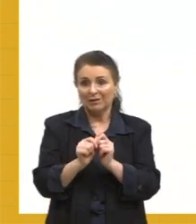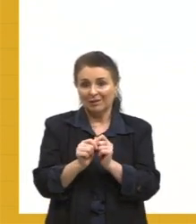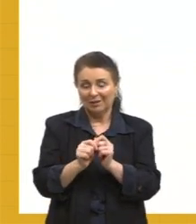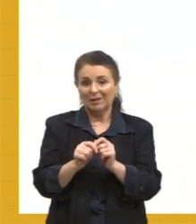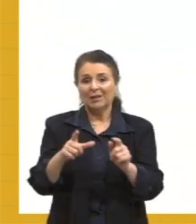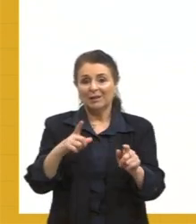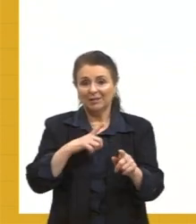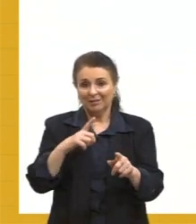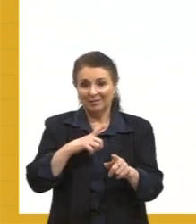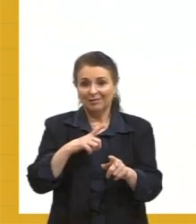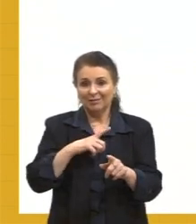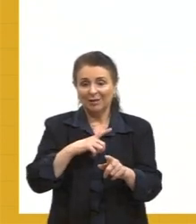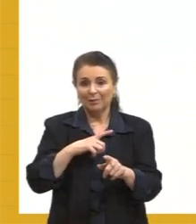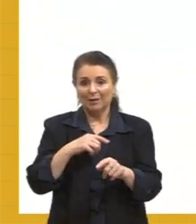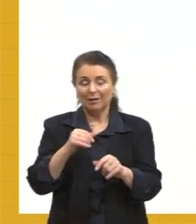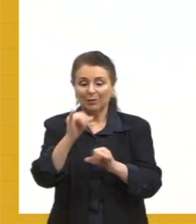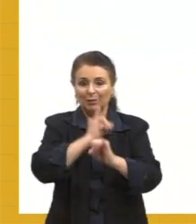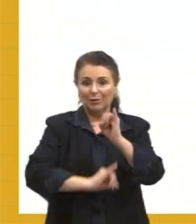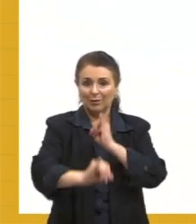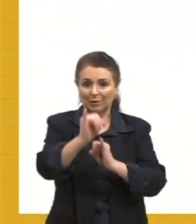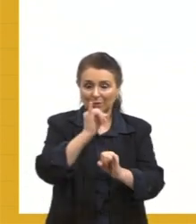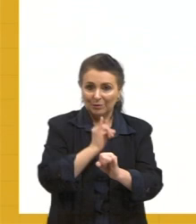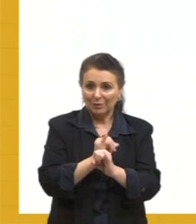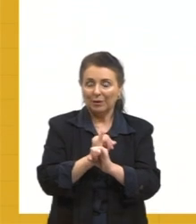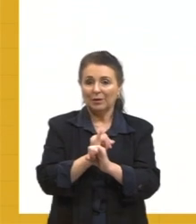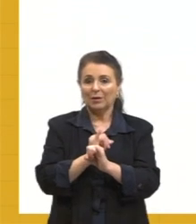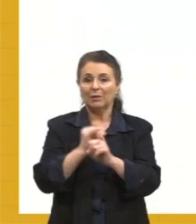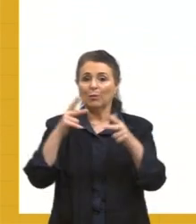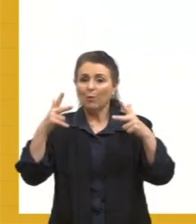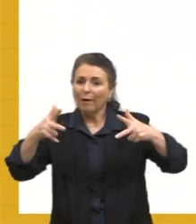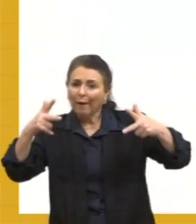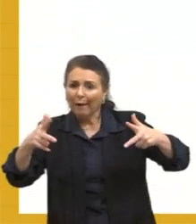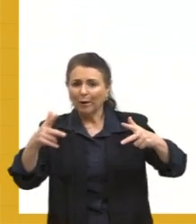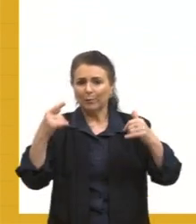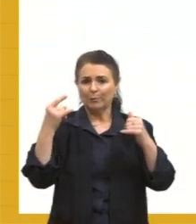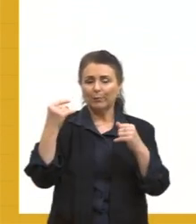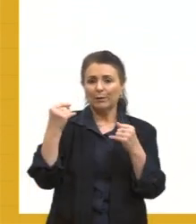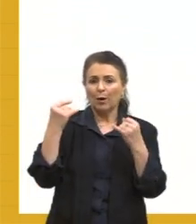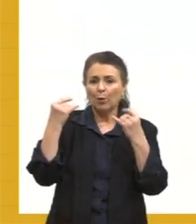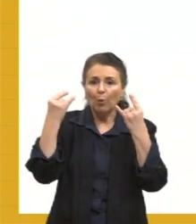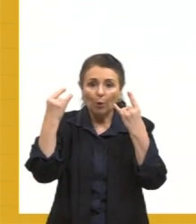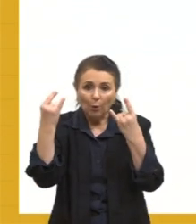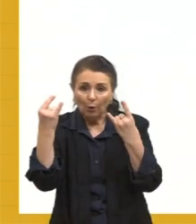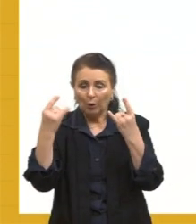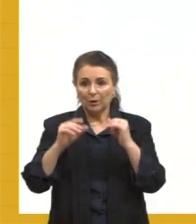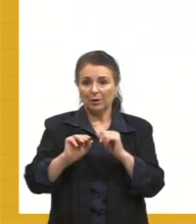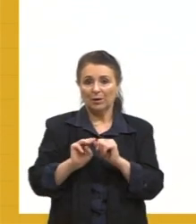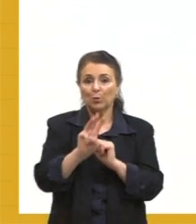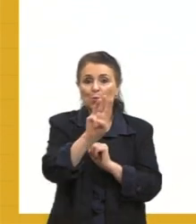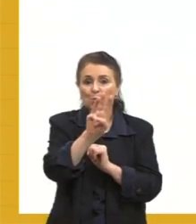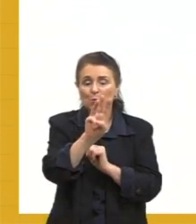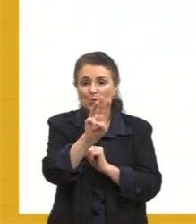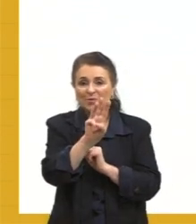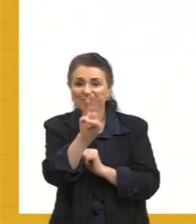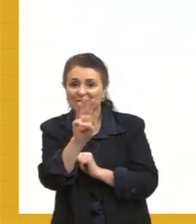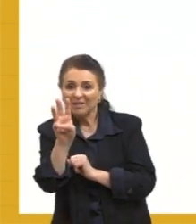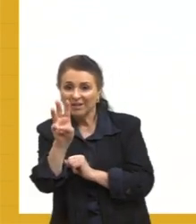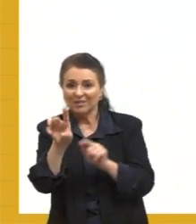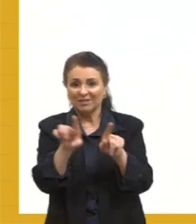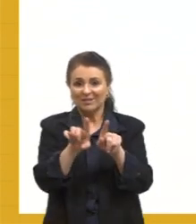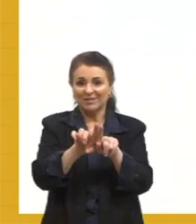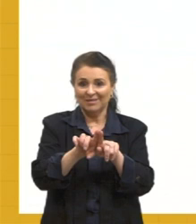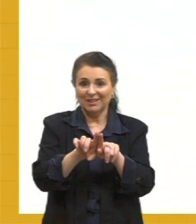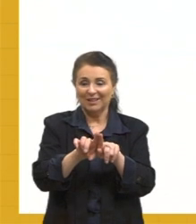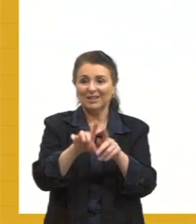o T mudo. O rap, o rock, show e site. Alguns exemplos aí de palavras. Então, a gente